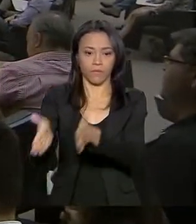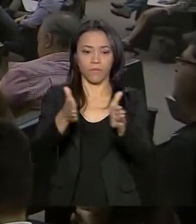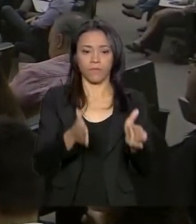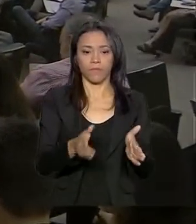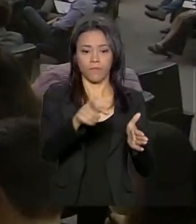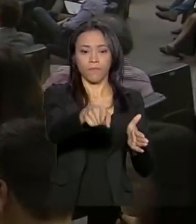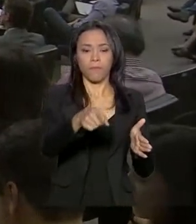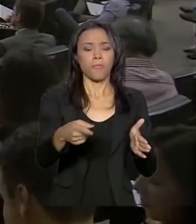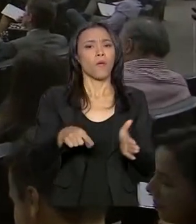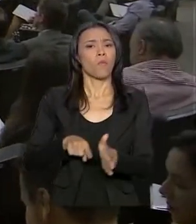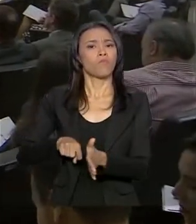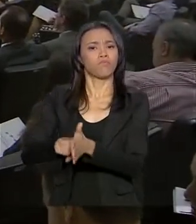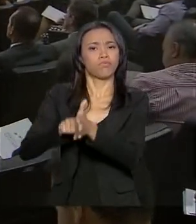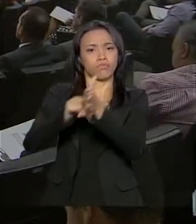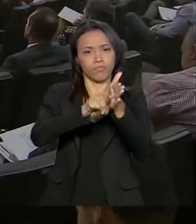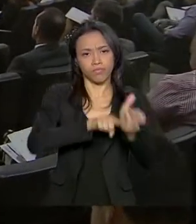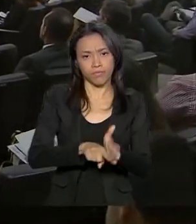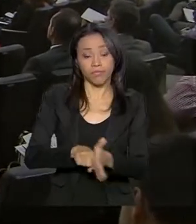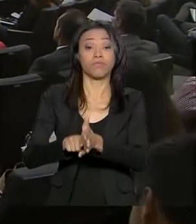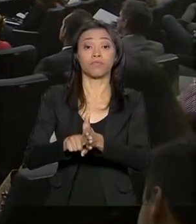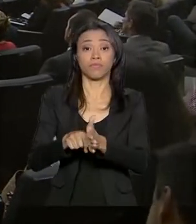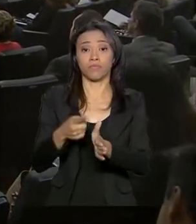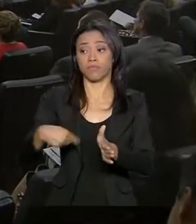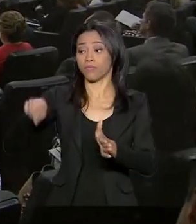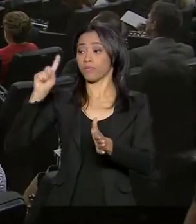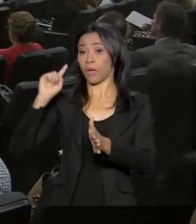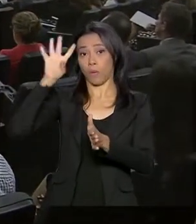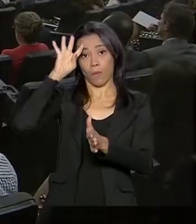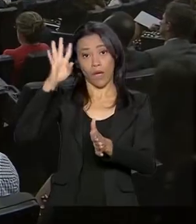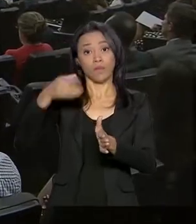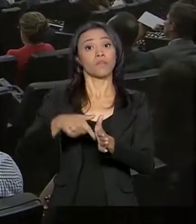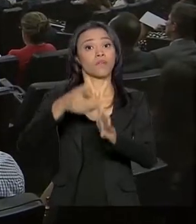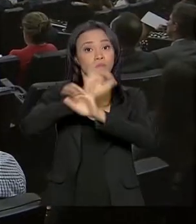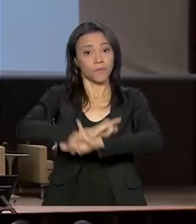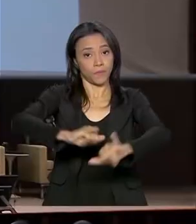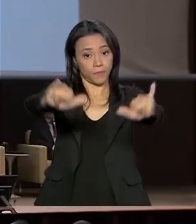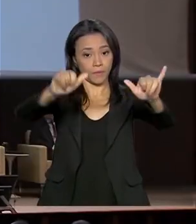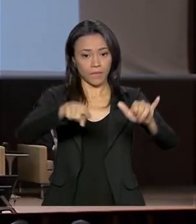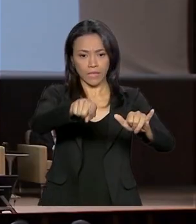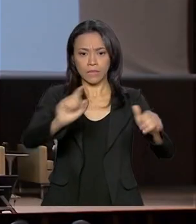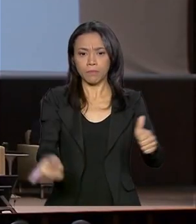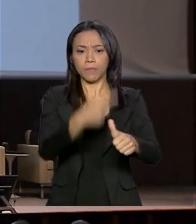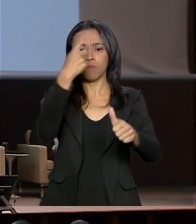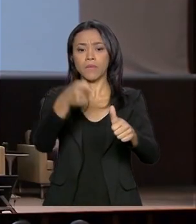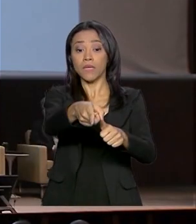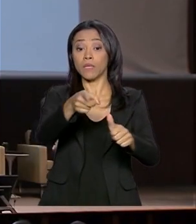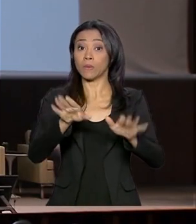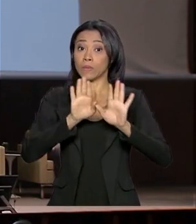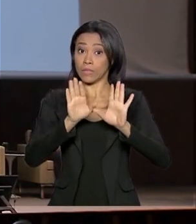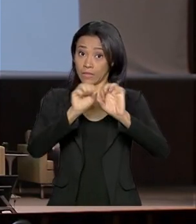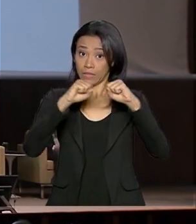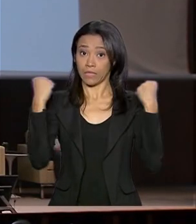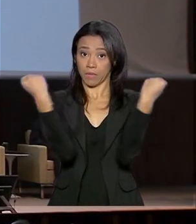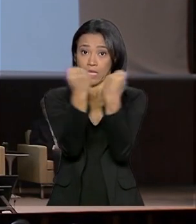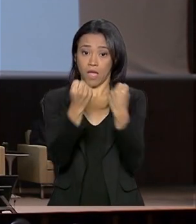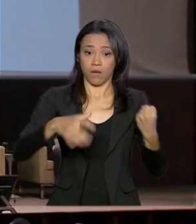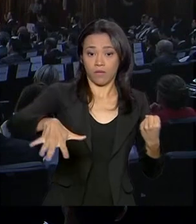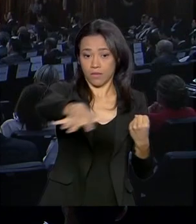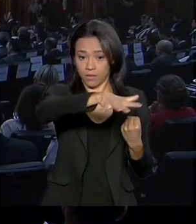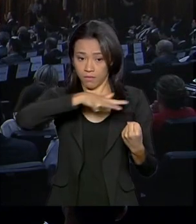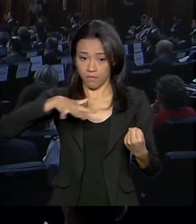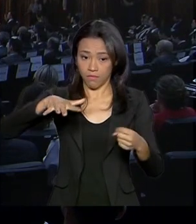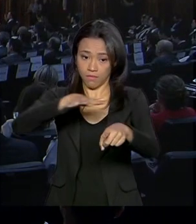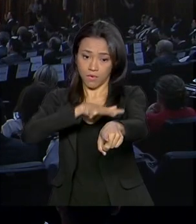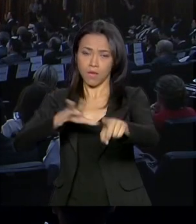Um levantamento divulgado nesta quarta-feira em Brasília, durante o primeiro seminário de competitividade do setor de infraestrutura,